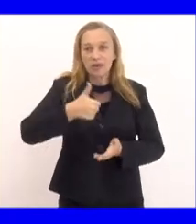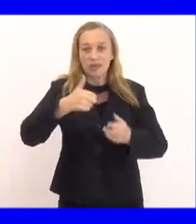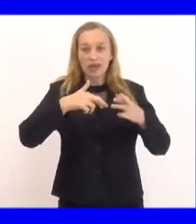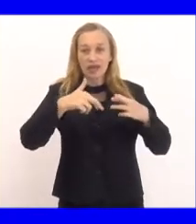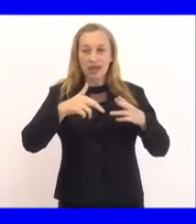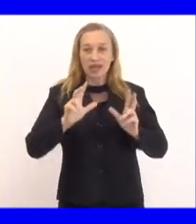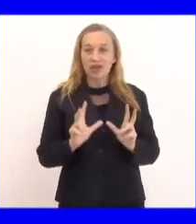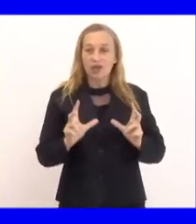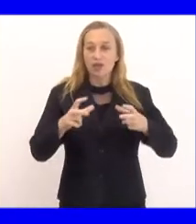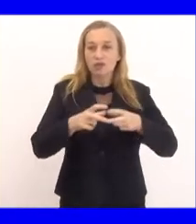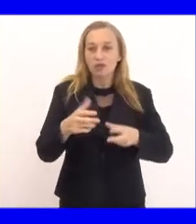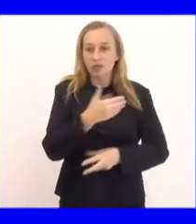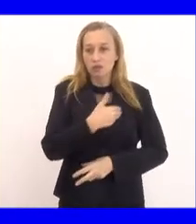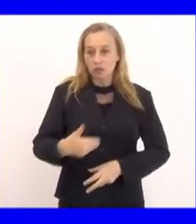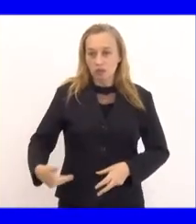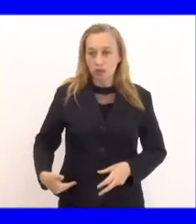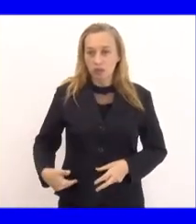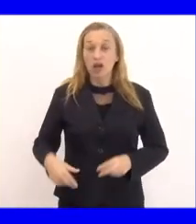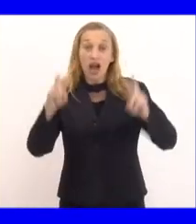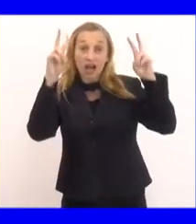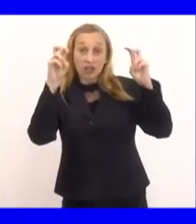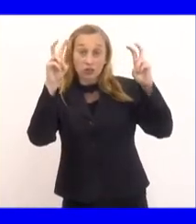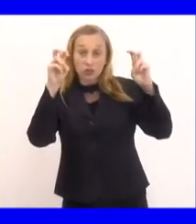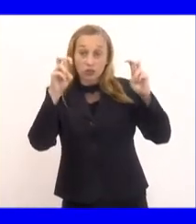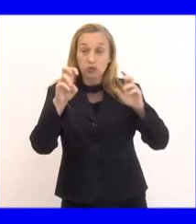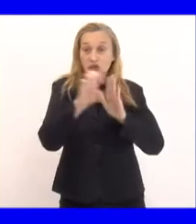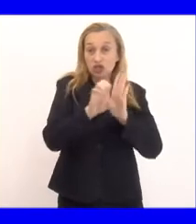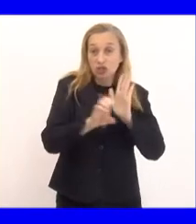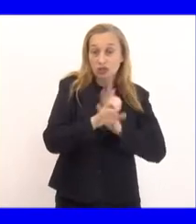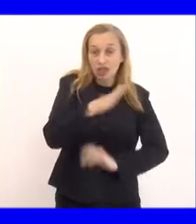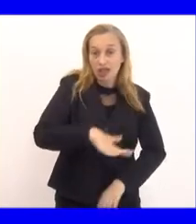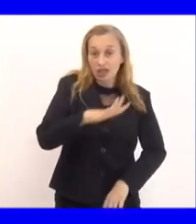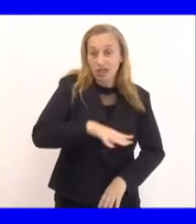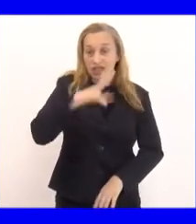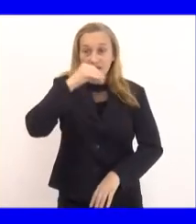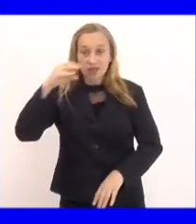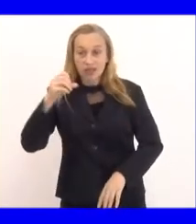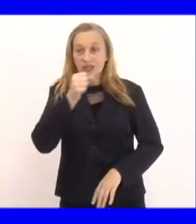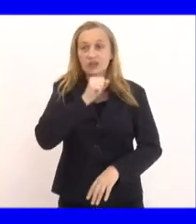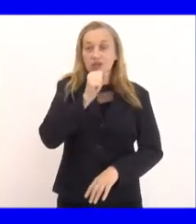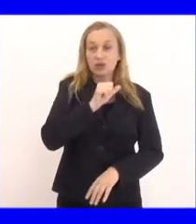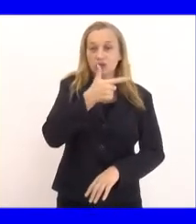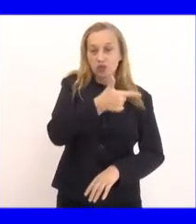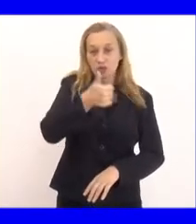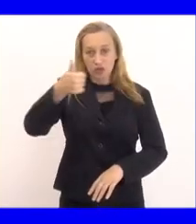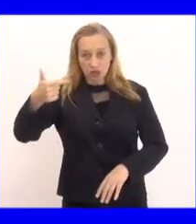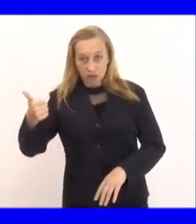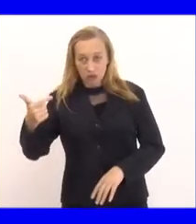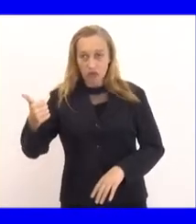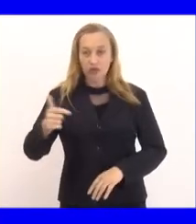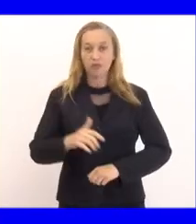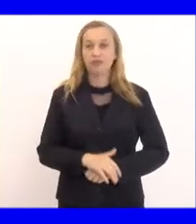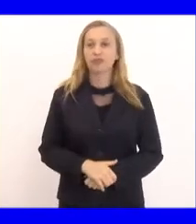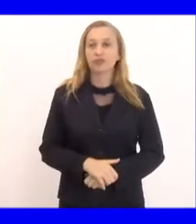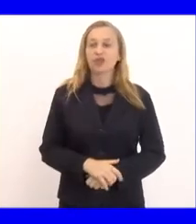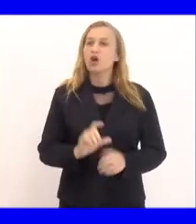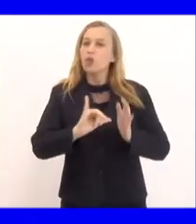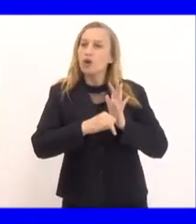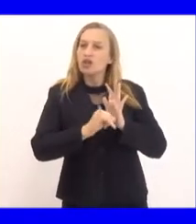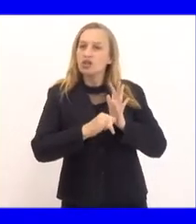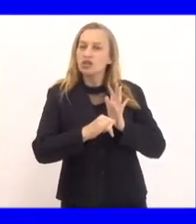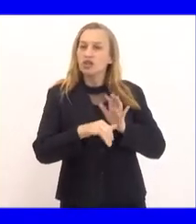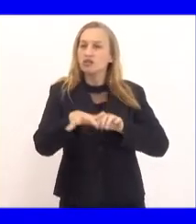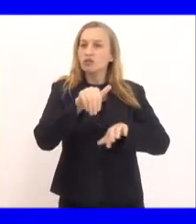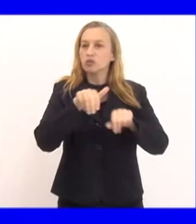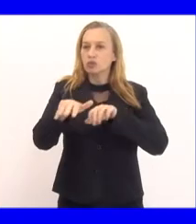primeira audiência pública da Comissão de Assuntos da Criança do Adolescente e do Idoso em 2022, conforme o eixo